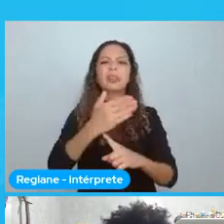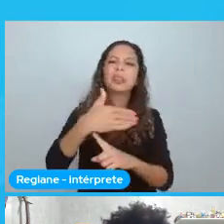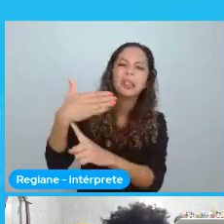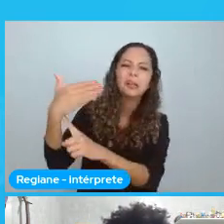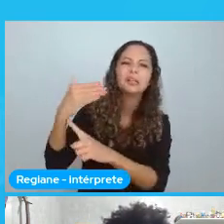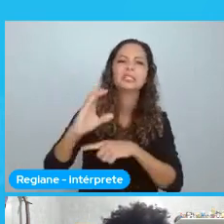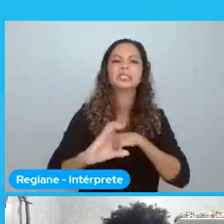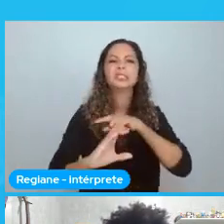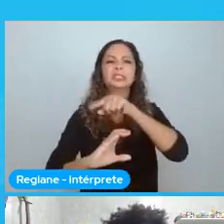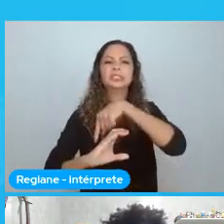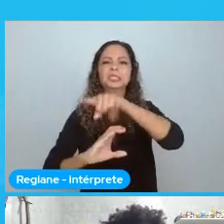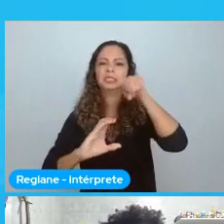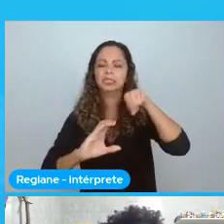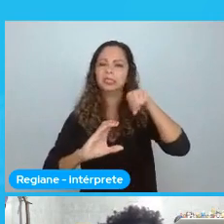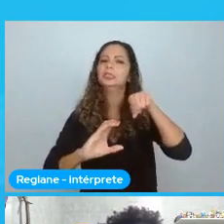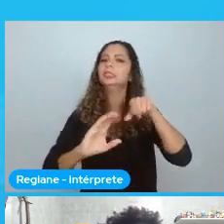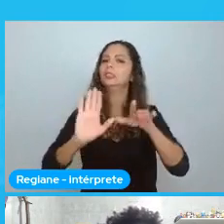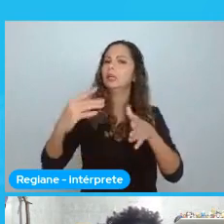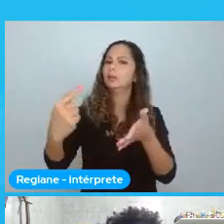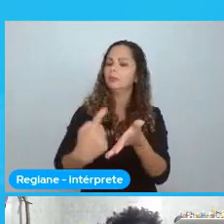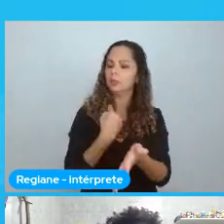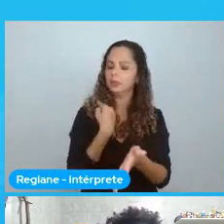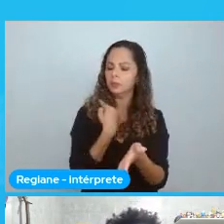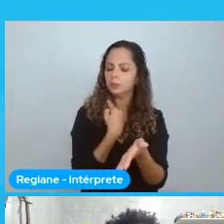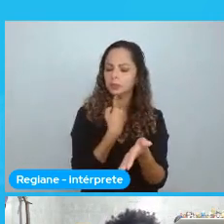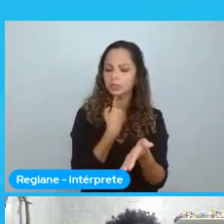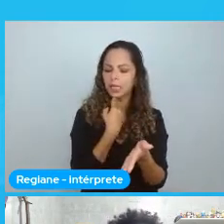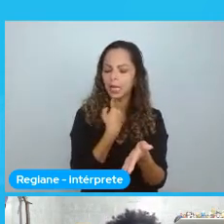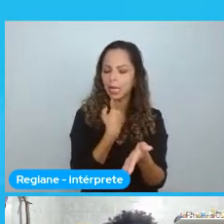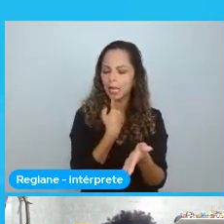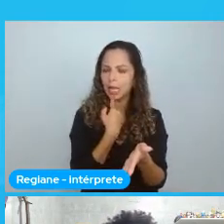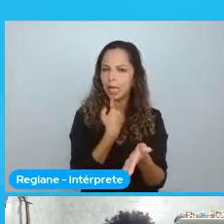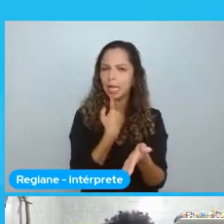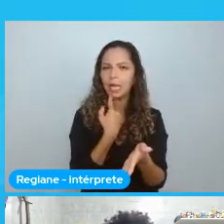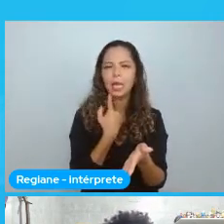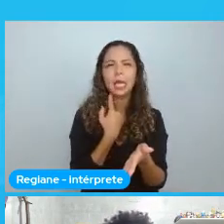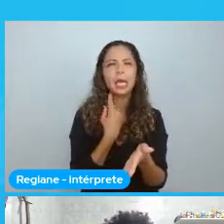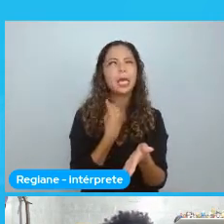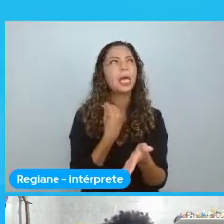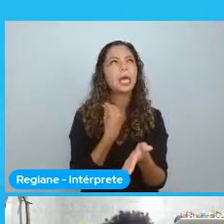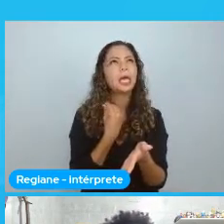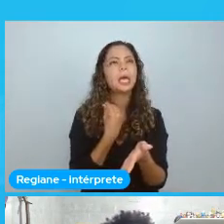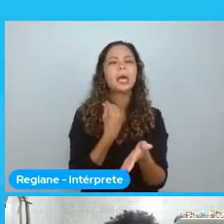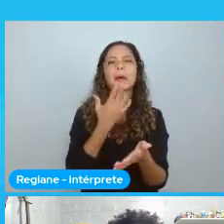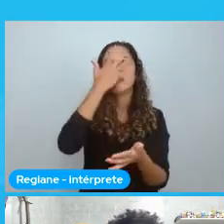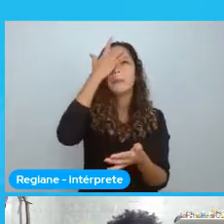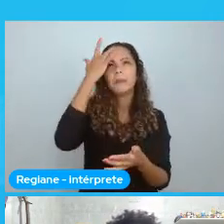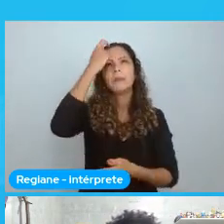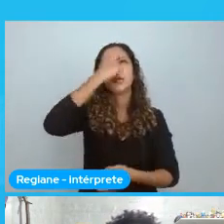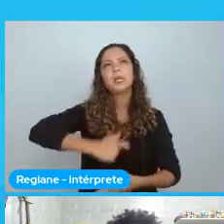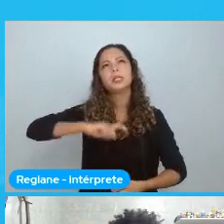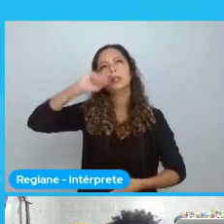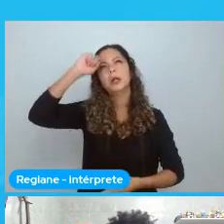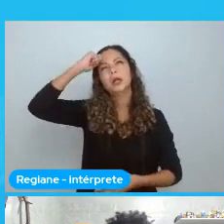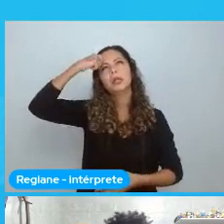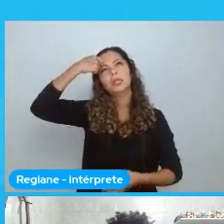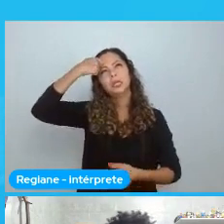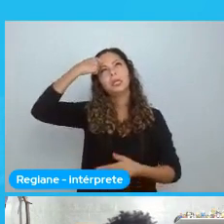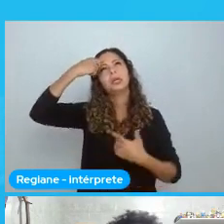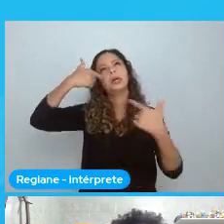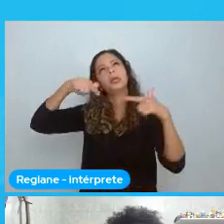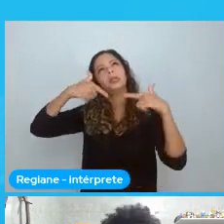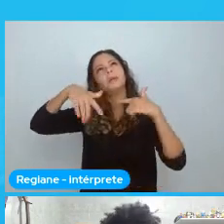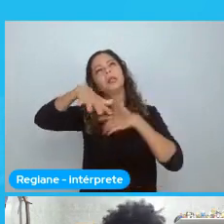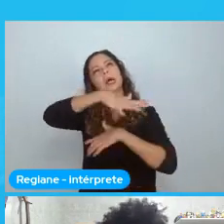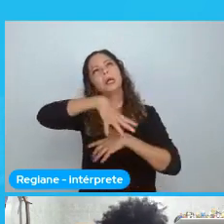perguntas. O que é ser. Como uma pessoa. Acho que era. Como uma pessoa negra. Pode atuar dentro da tecnologia. O que é ser negro